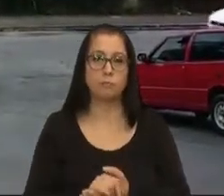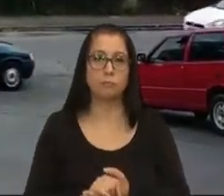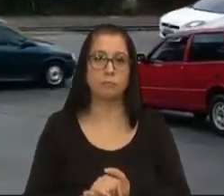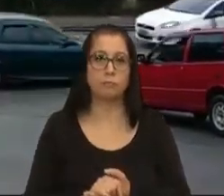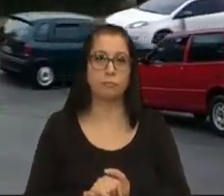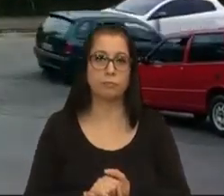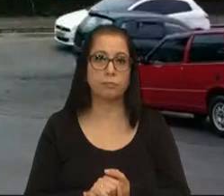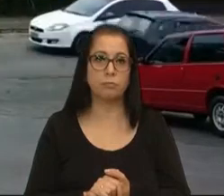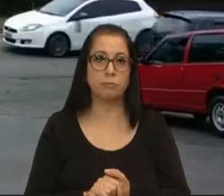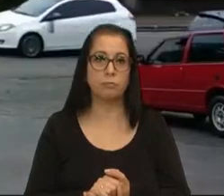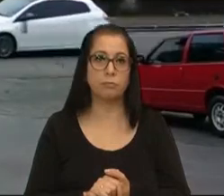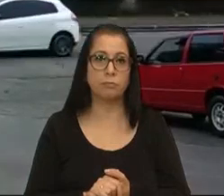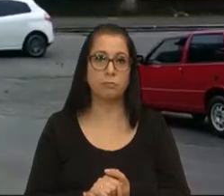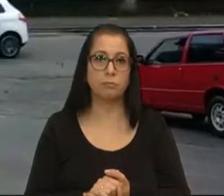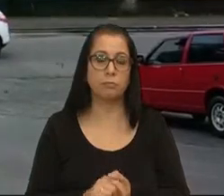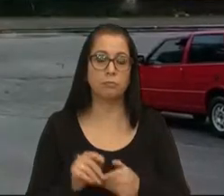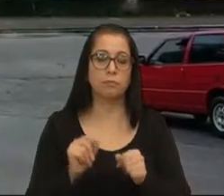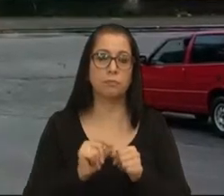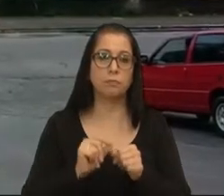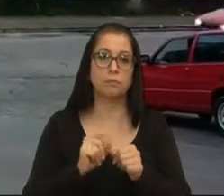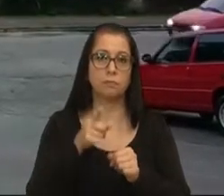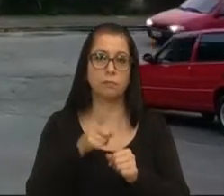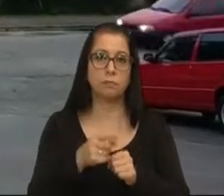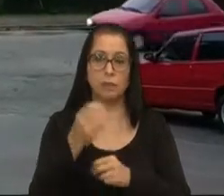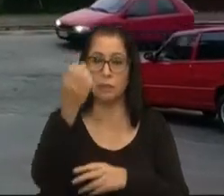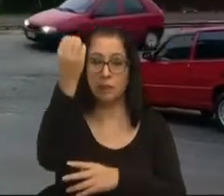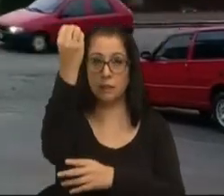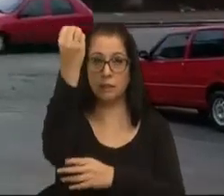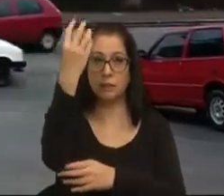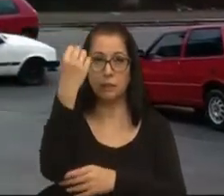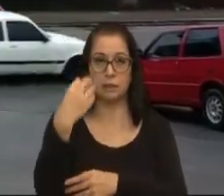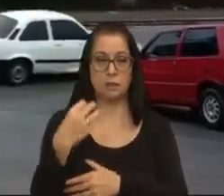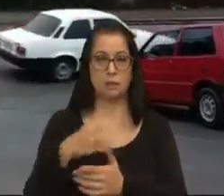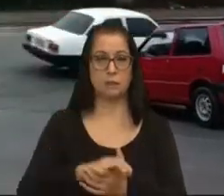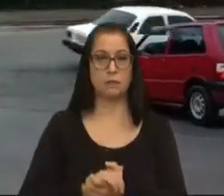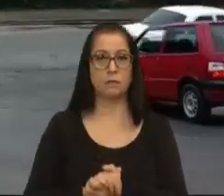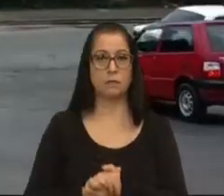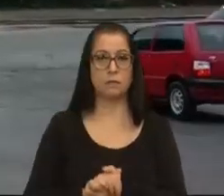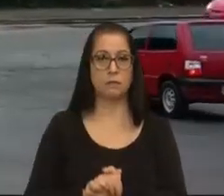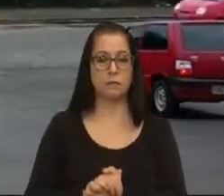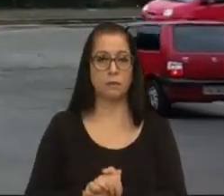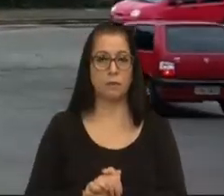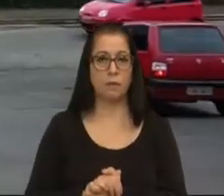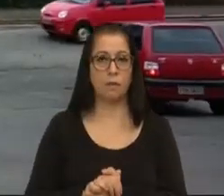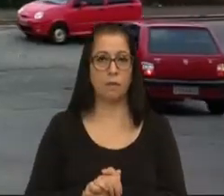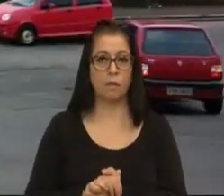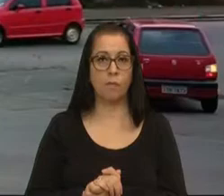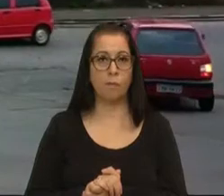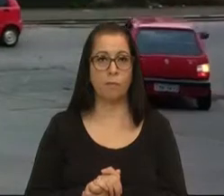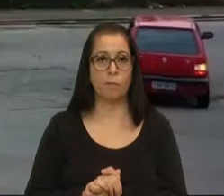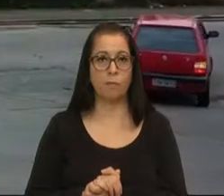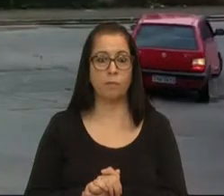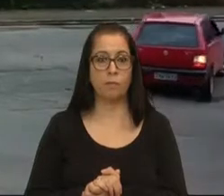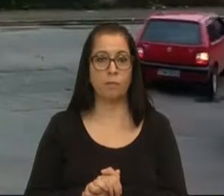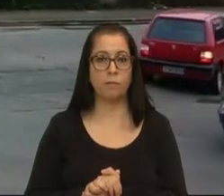seja feito, colocado essa sinaleira, e que assim possamos